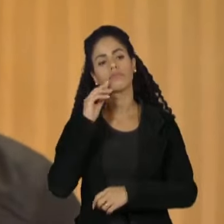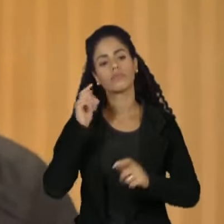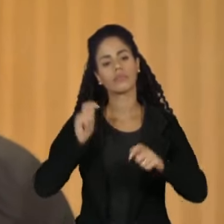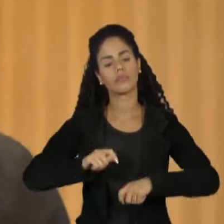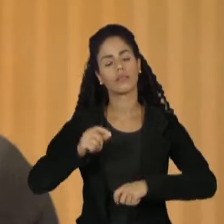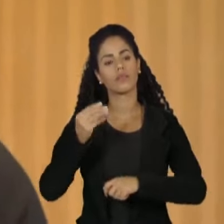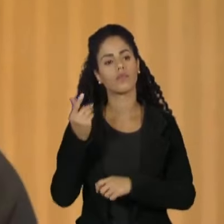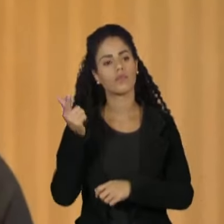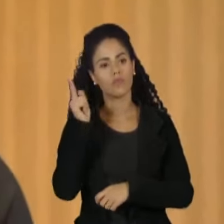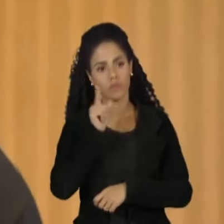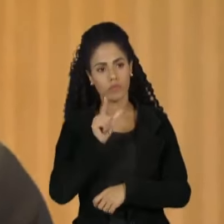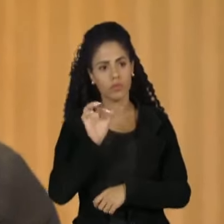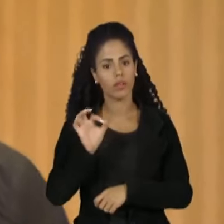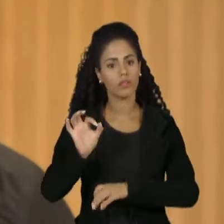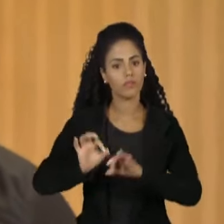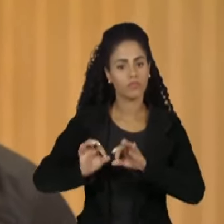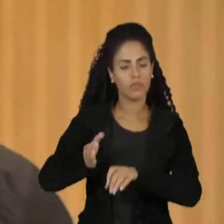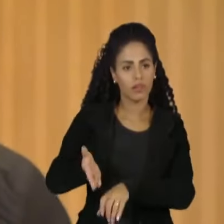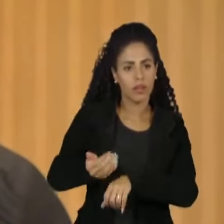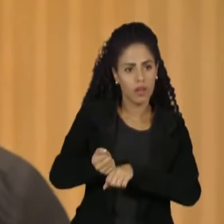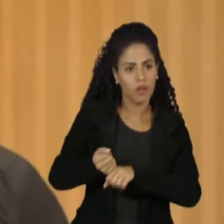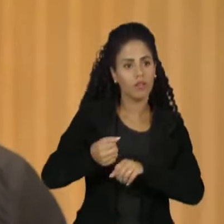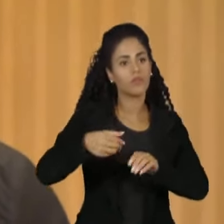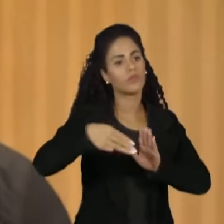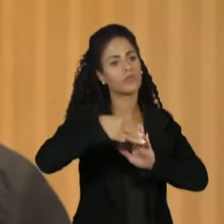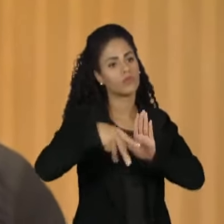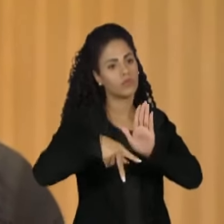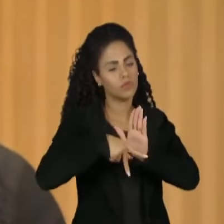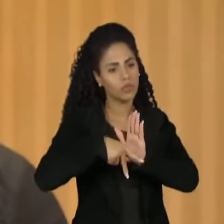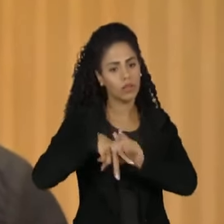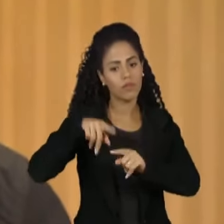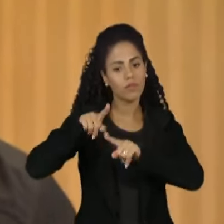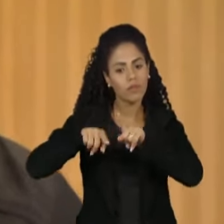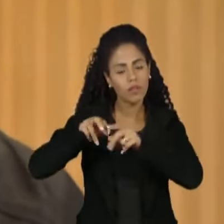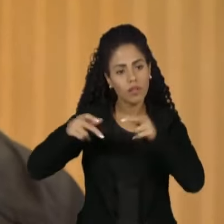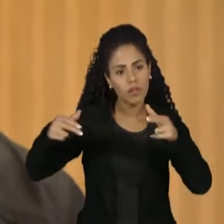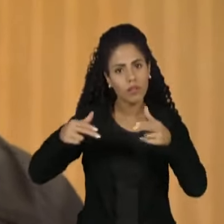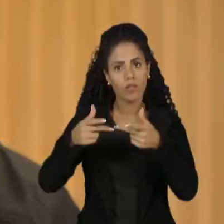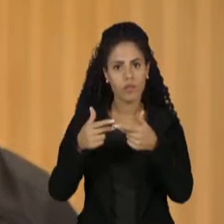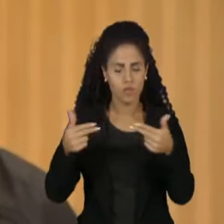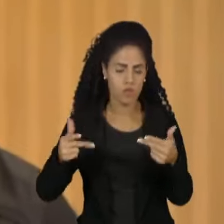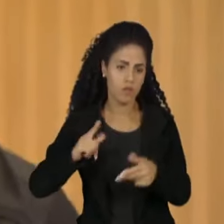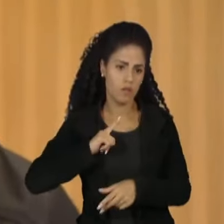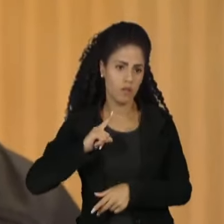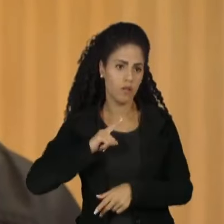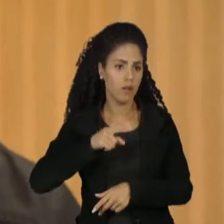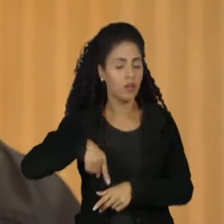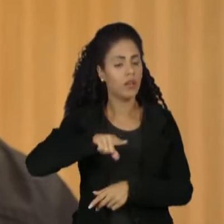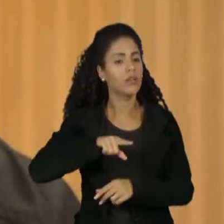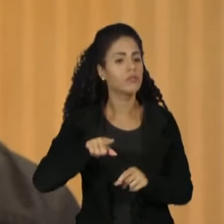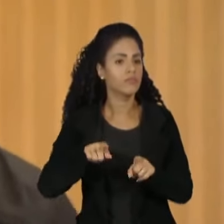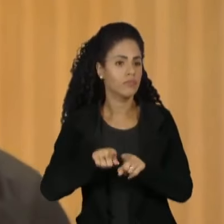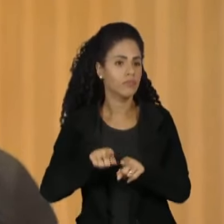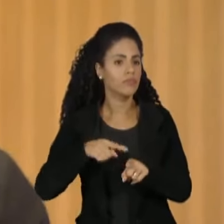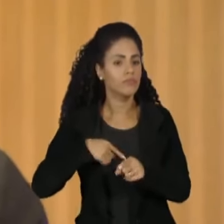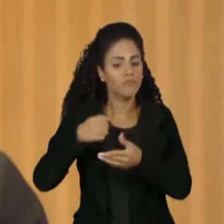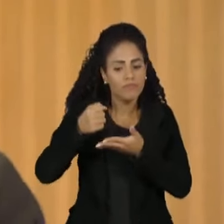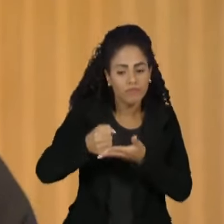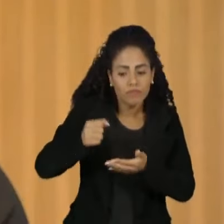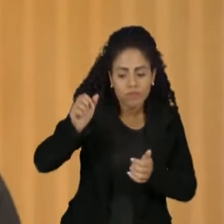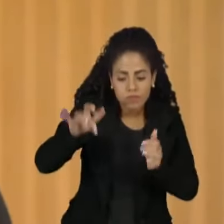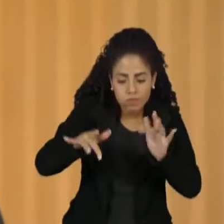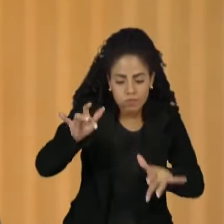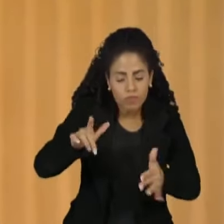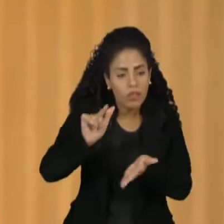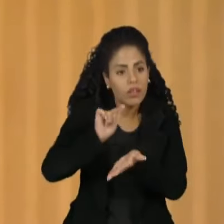provisória de determinados itens, porque nós temos aí matéria orgânica e além dos entulhos que